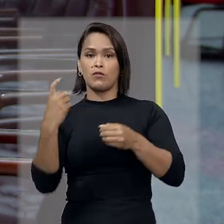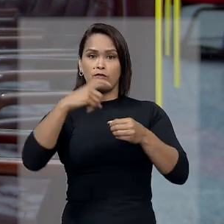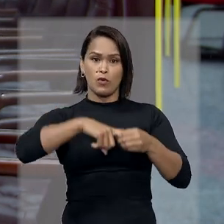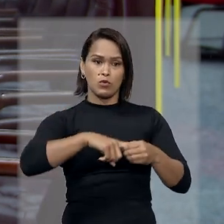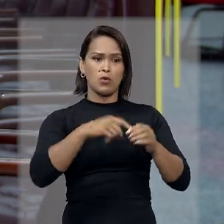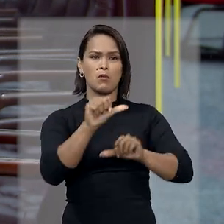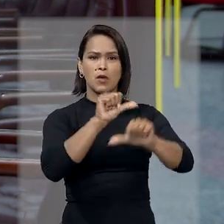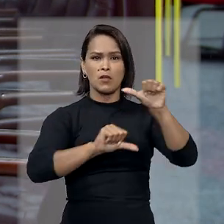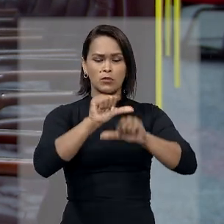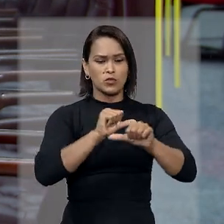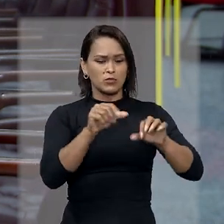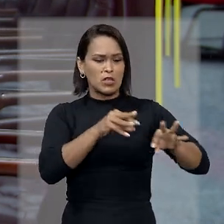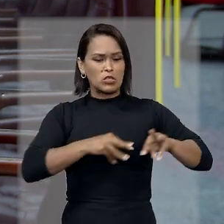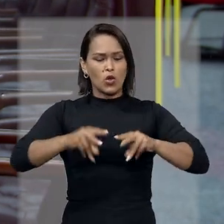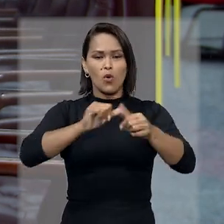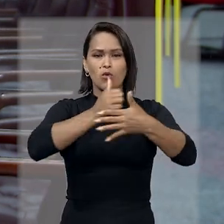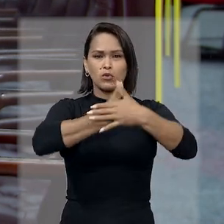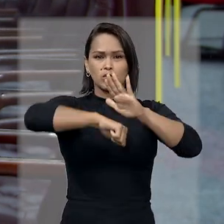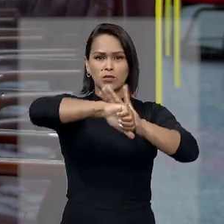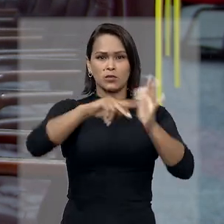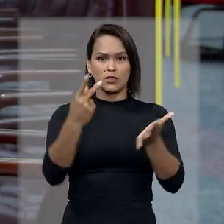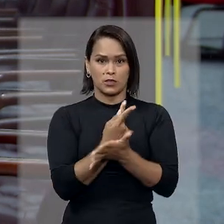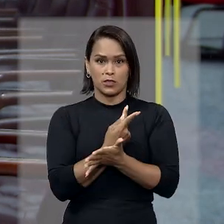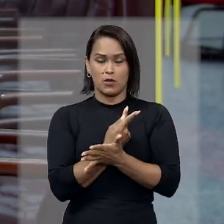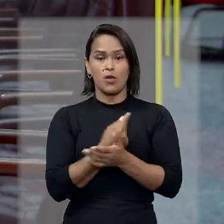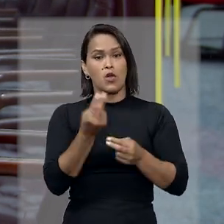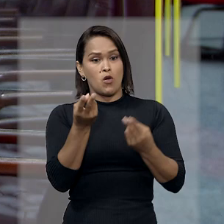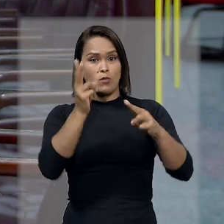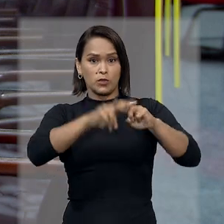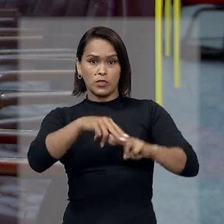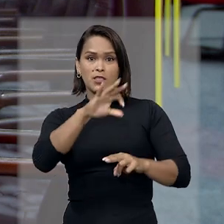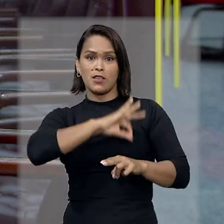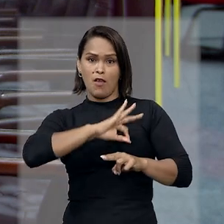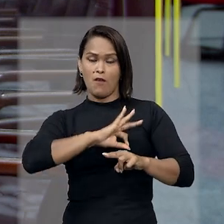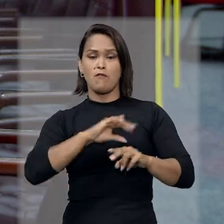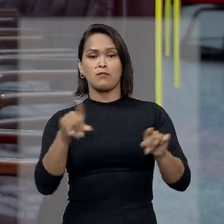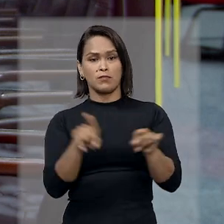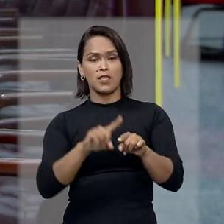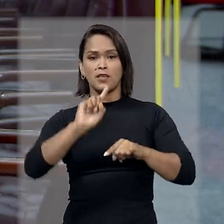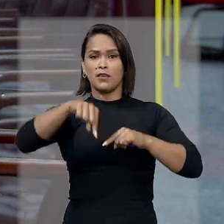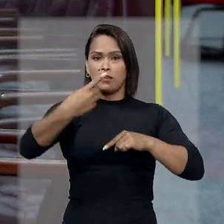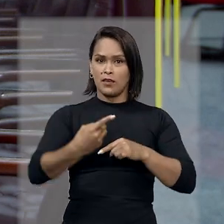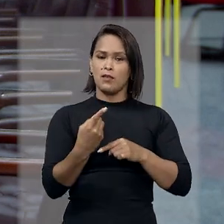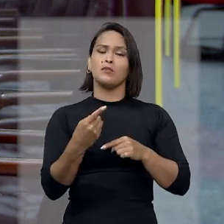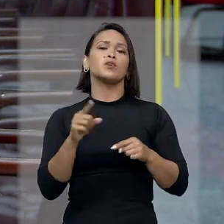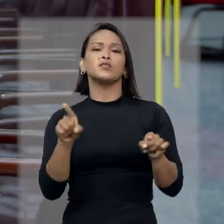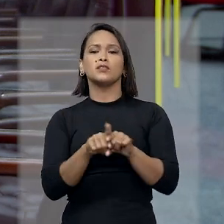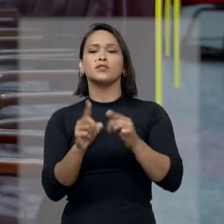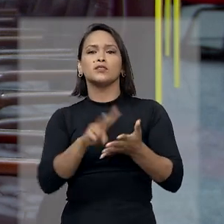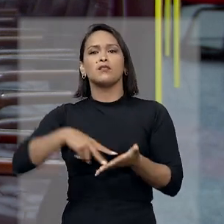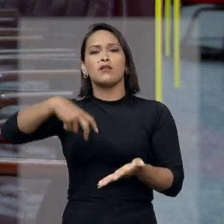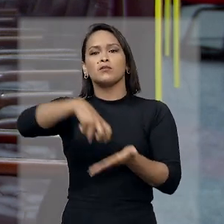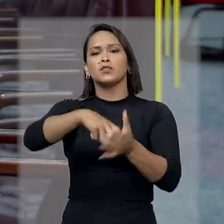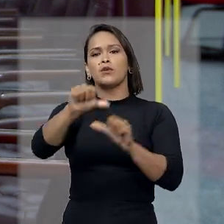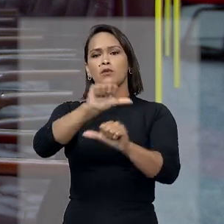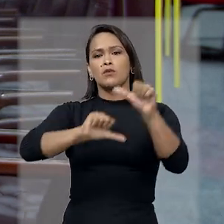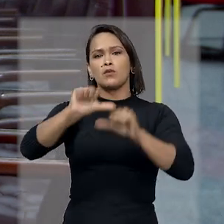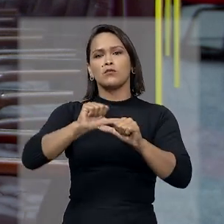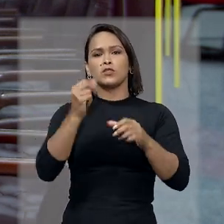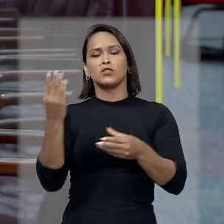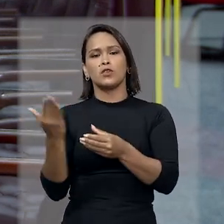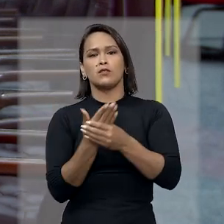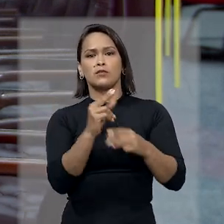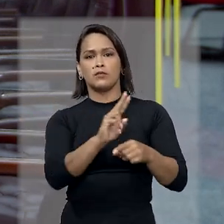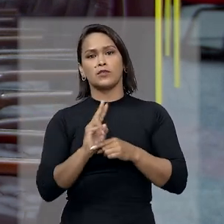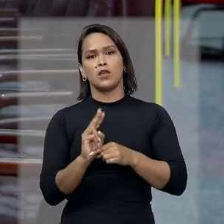modificar a cena do crime. O policial foi preso em flagrante e, posteriormente, teve a prisão convertida em preventiva.